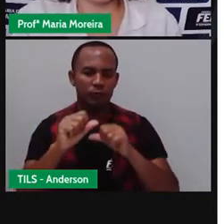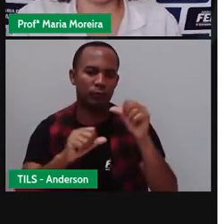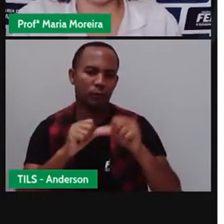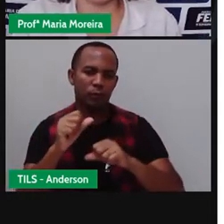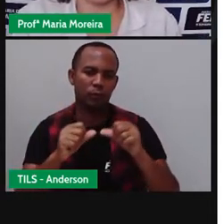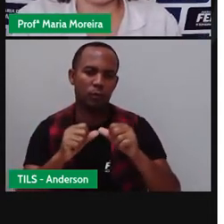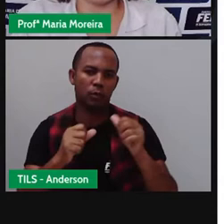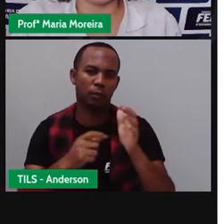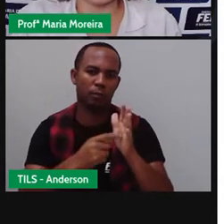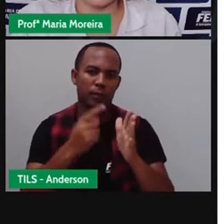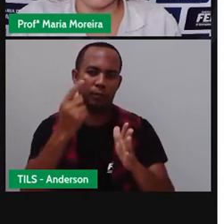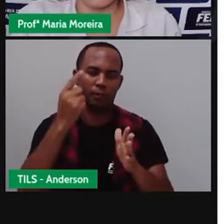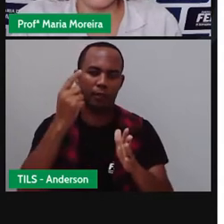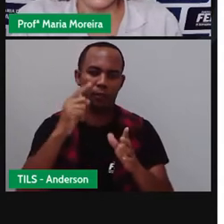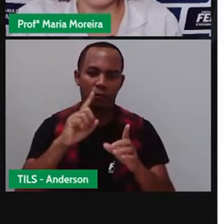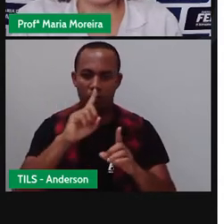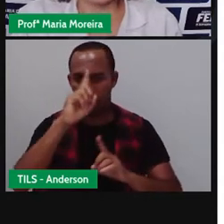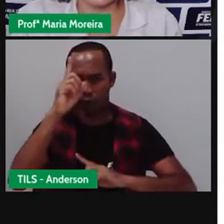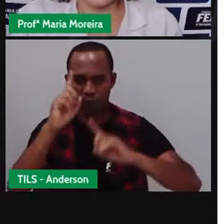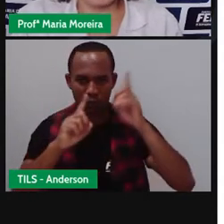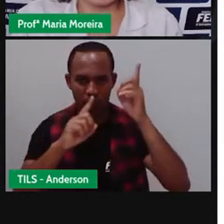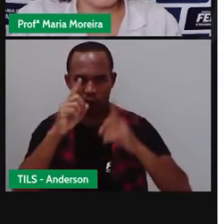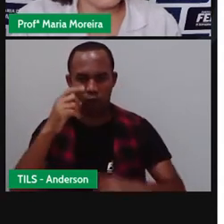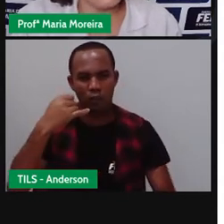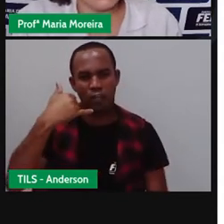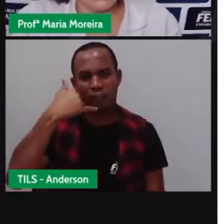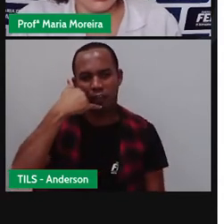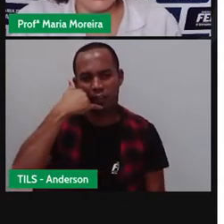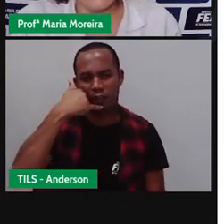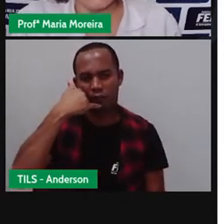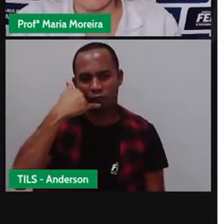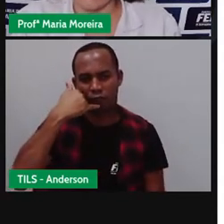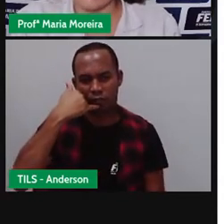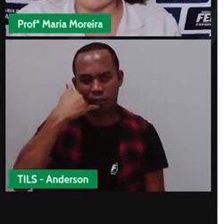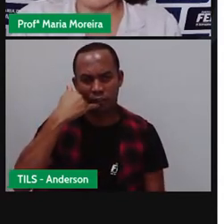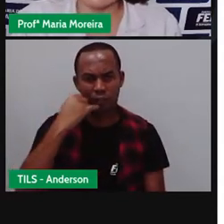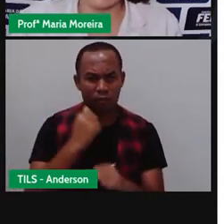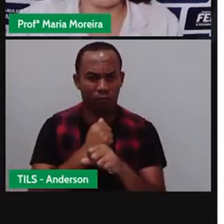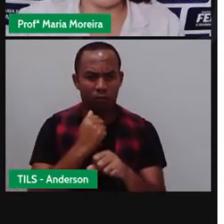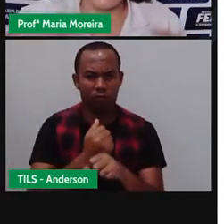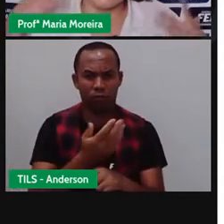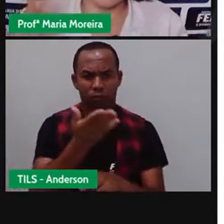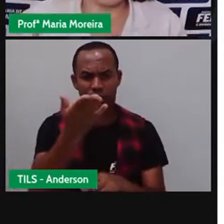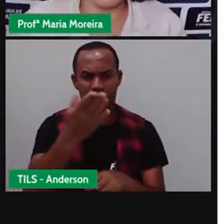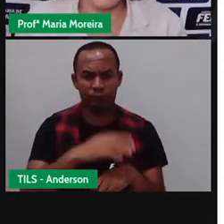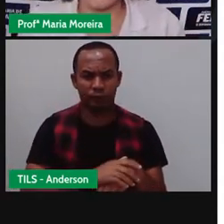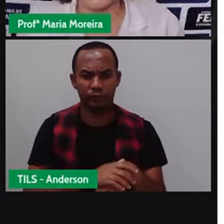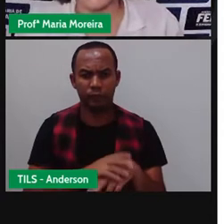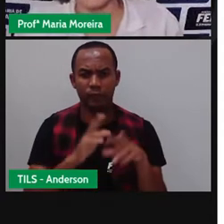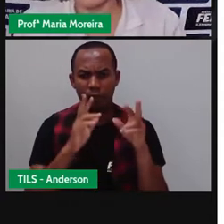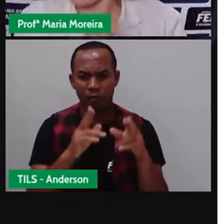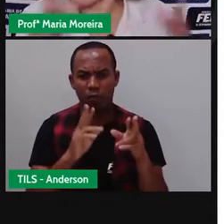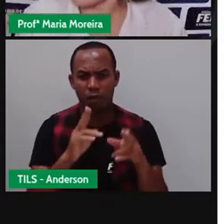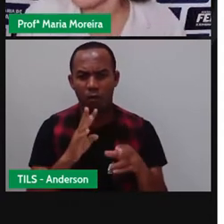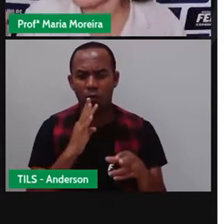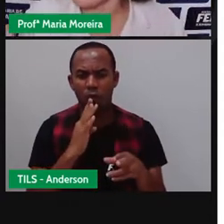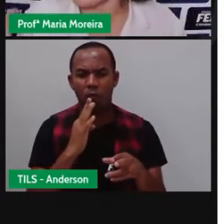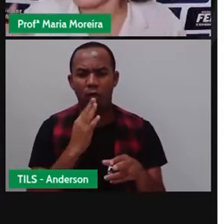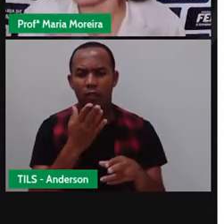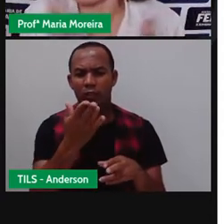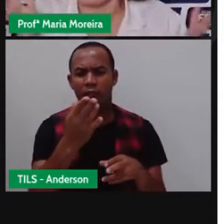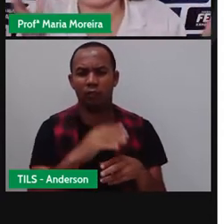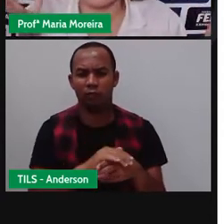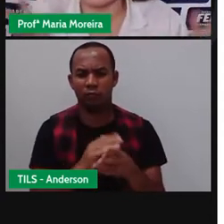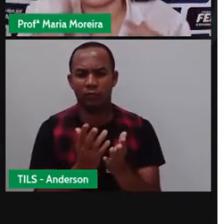surgiu uma nova invenção. O telefone. Isso? Não necessariamente esse telefone que a gente conhece. Mas olha esses